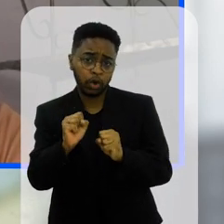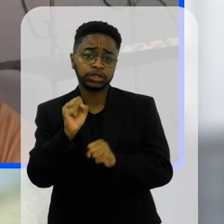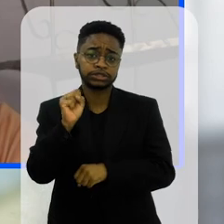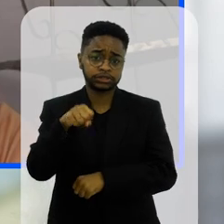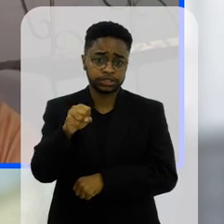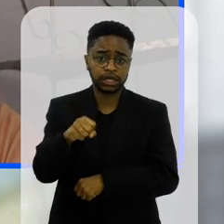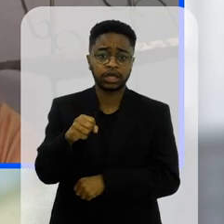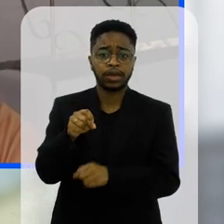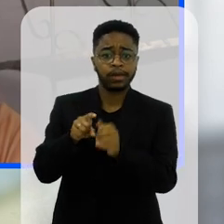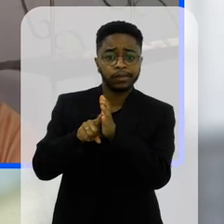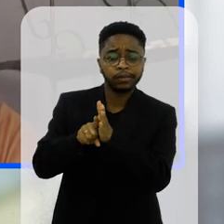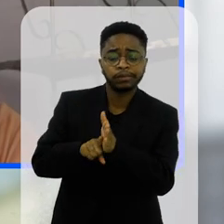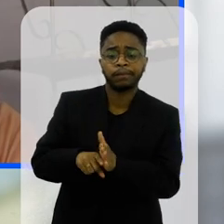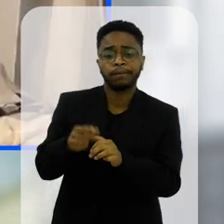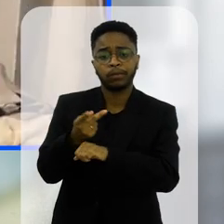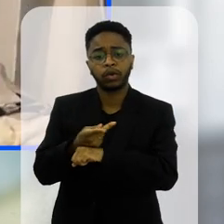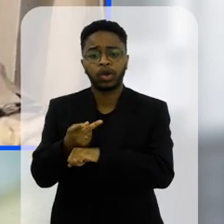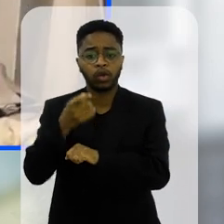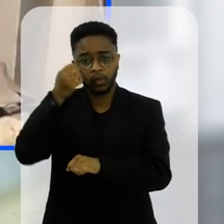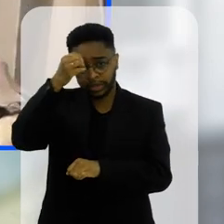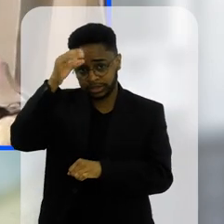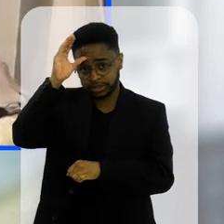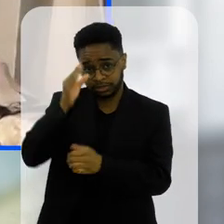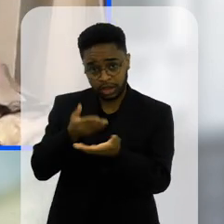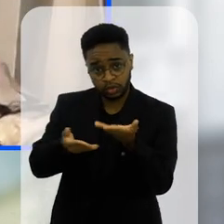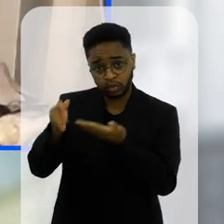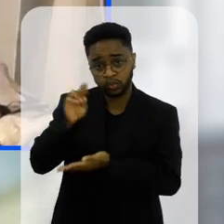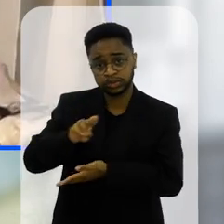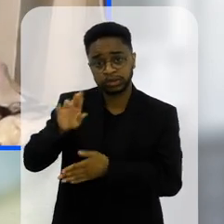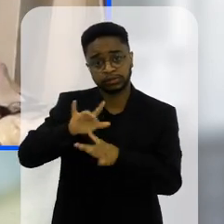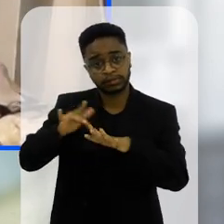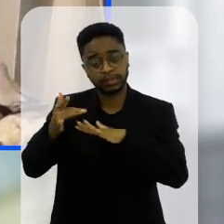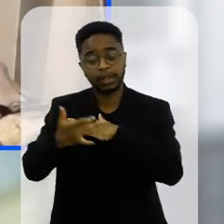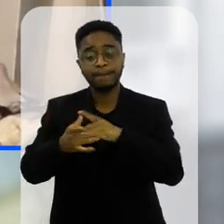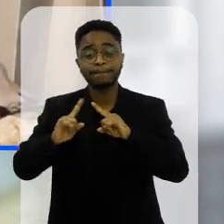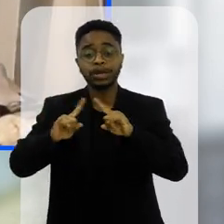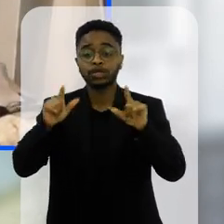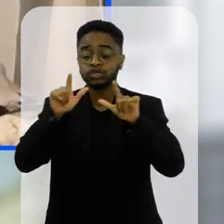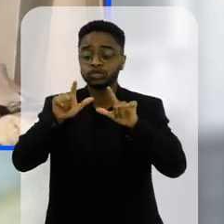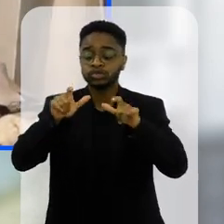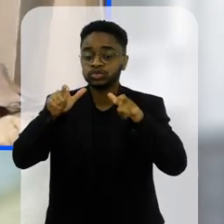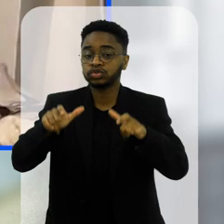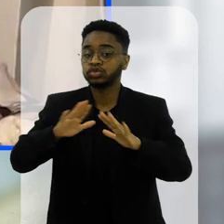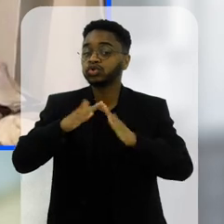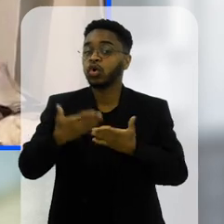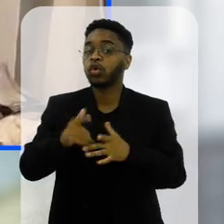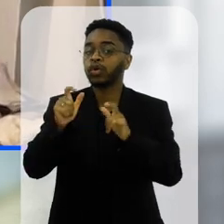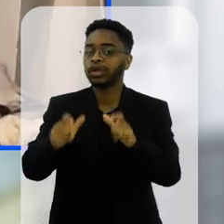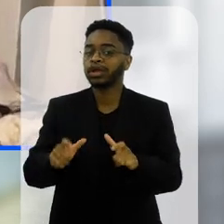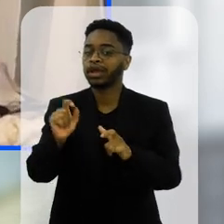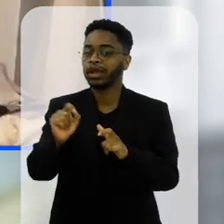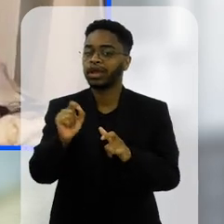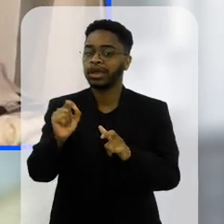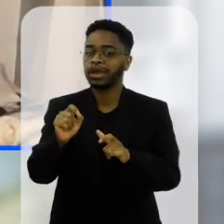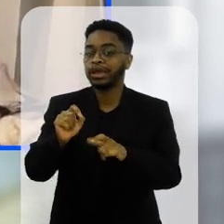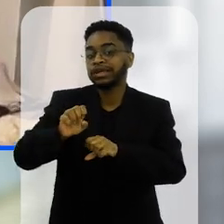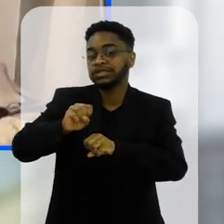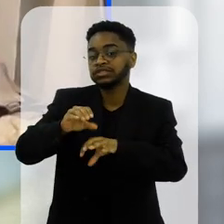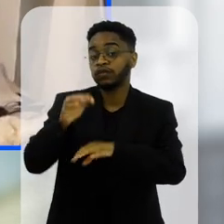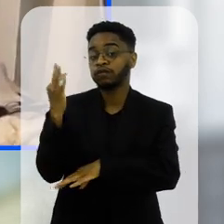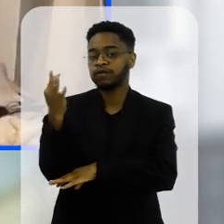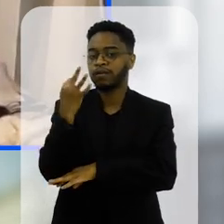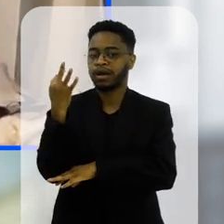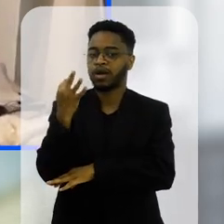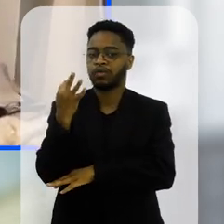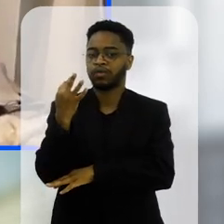adquirir conhecimentos através dessas interações a escola é um espaço de ensino formal né então assim é um lugar que a